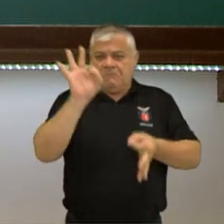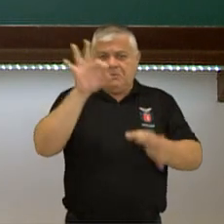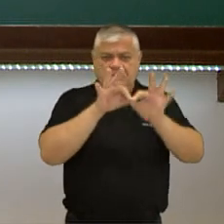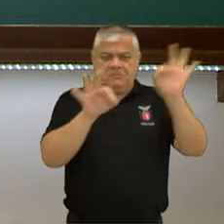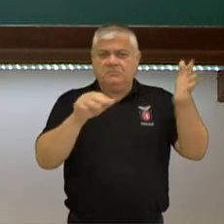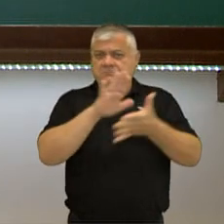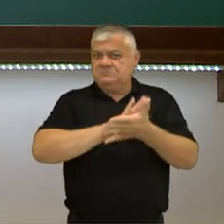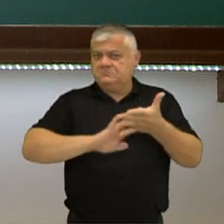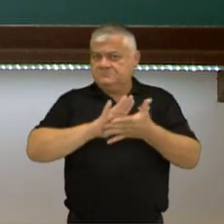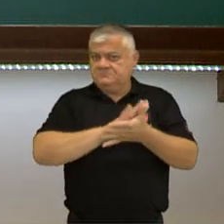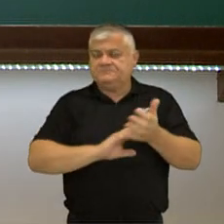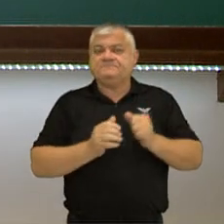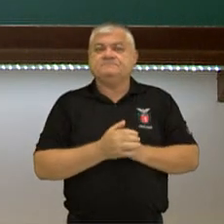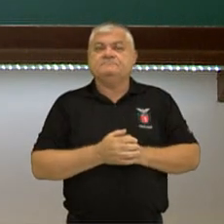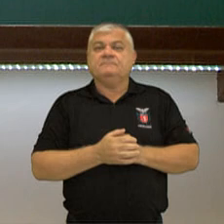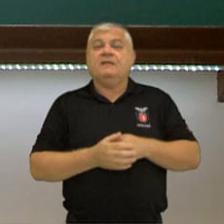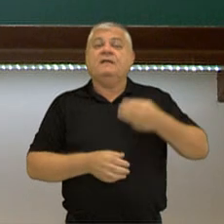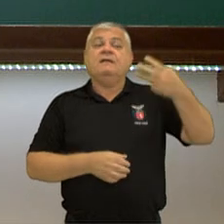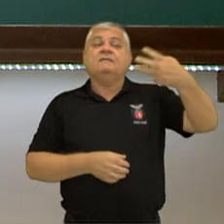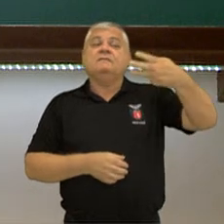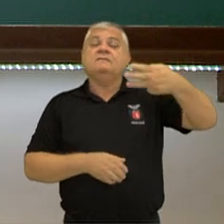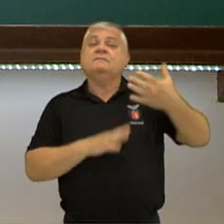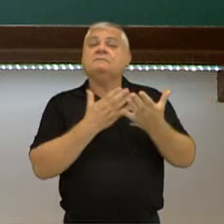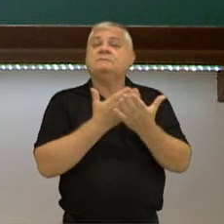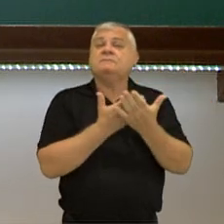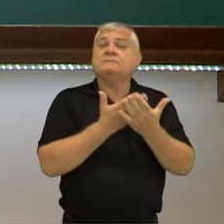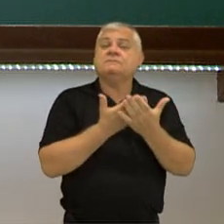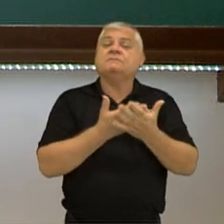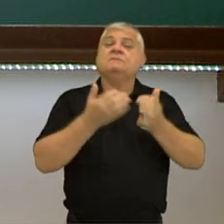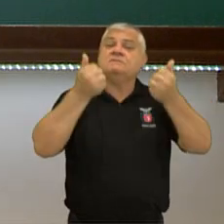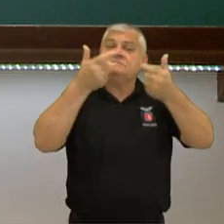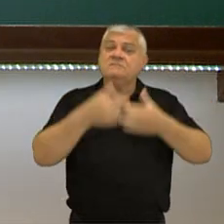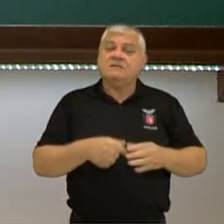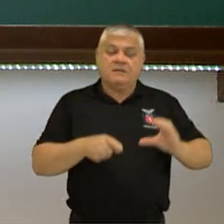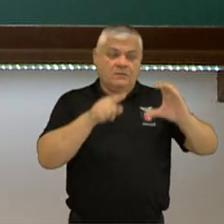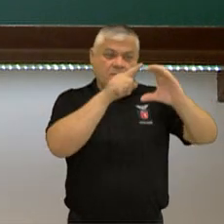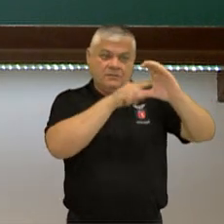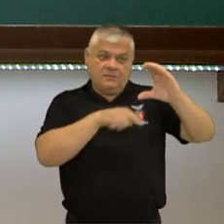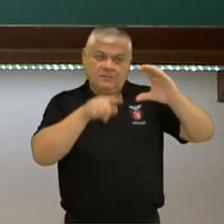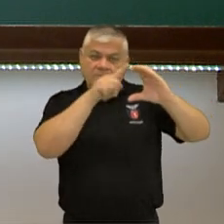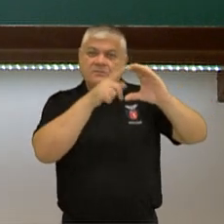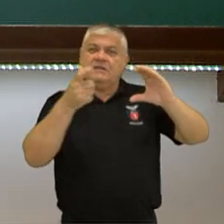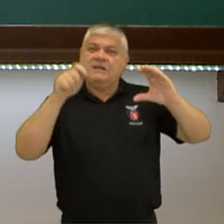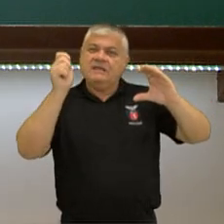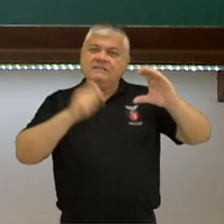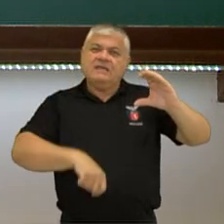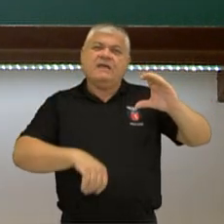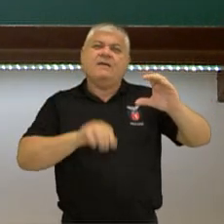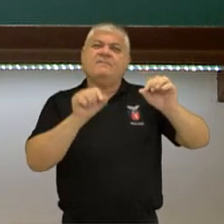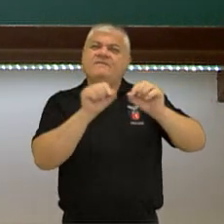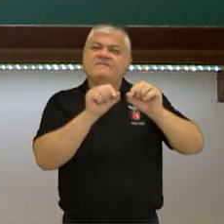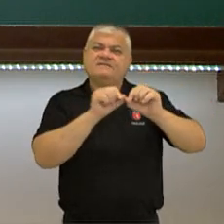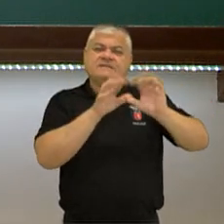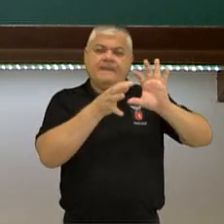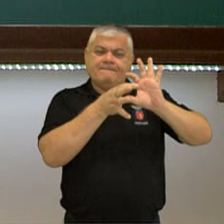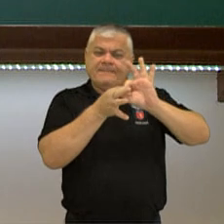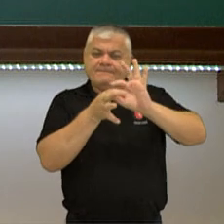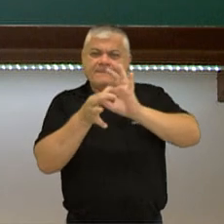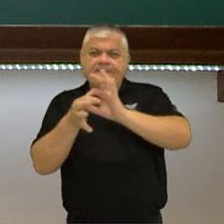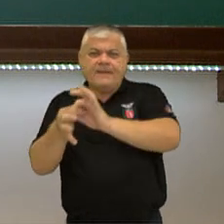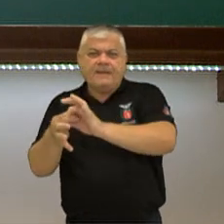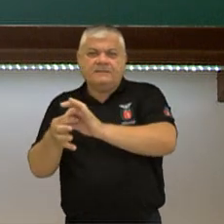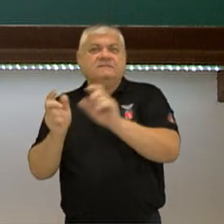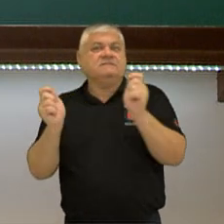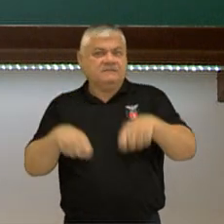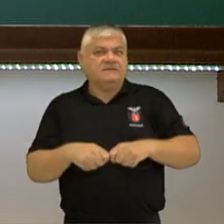E o terceiro postulado, ele nos informa que o carbono é capaz de formar encadeamento. O que significa